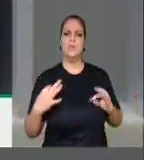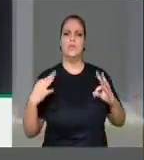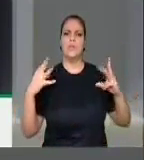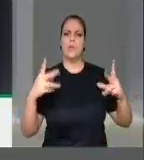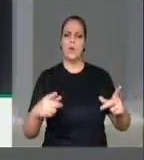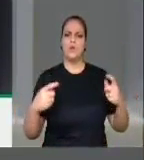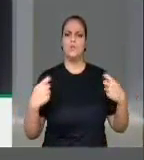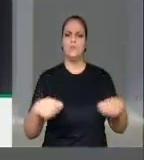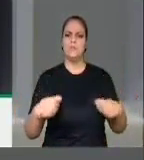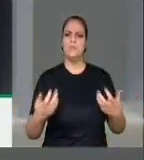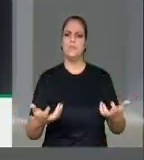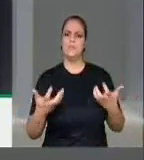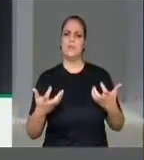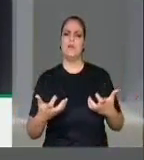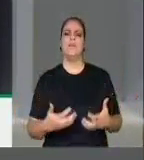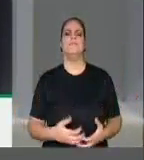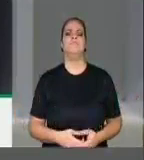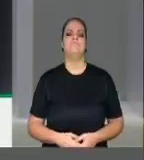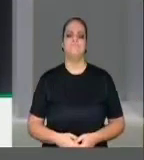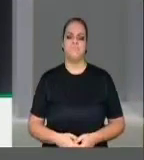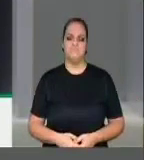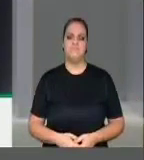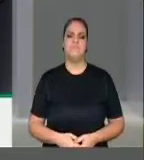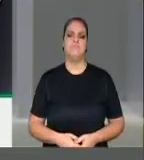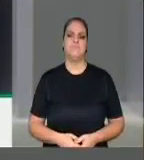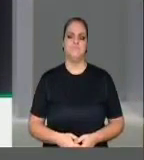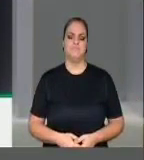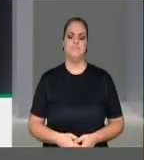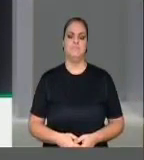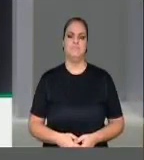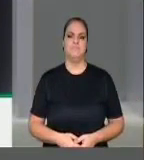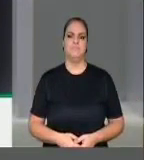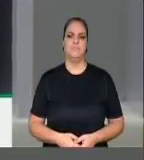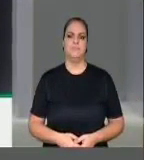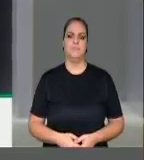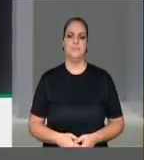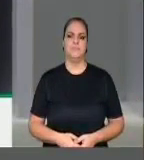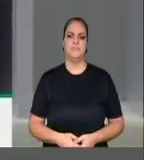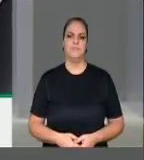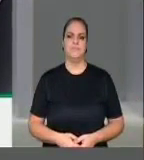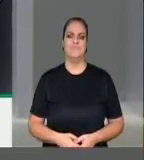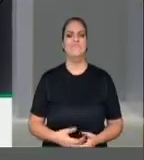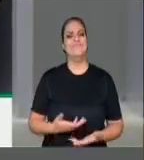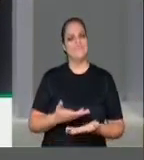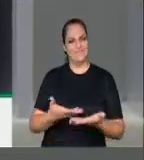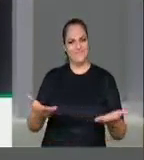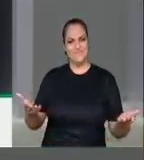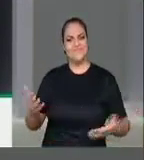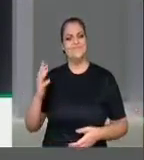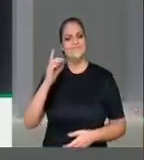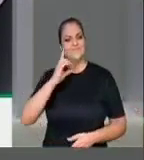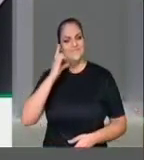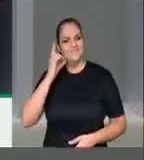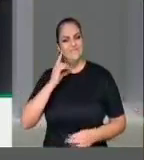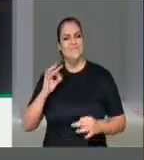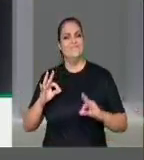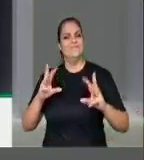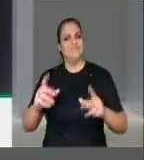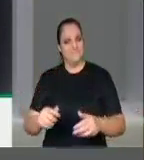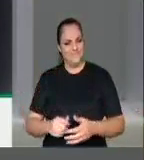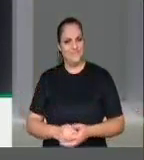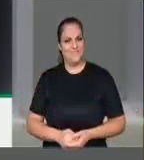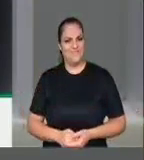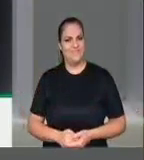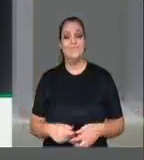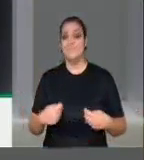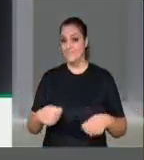compreender, senhoras e senhores parlamentares e todos aqui presentes, que a paz